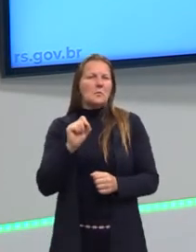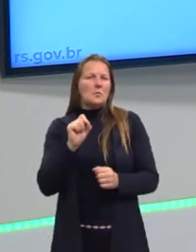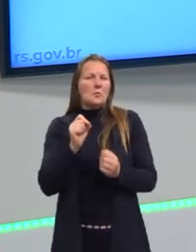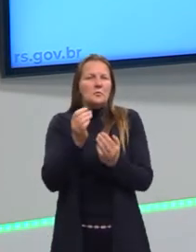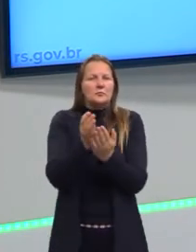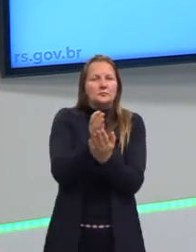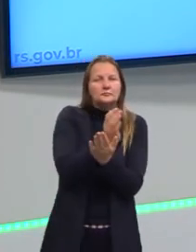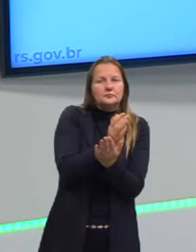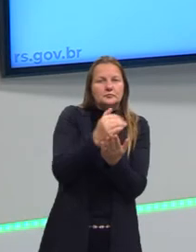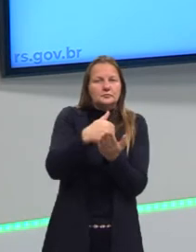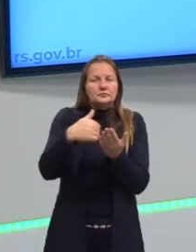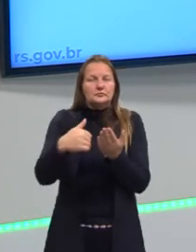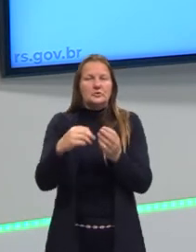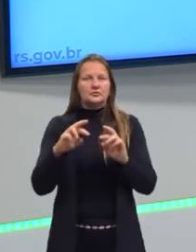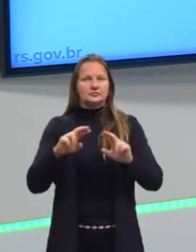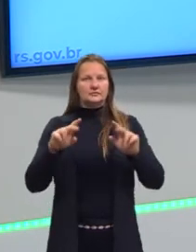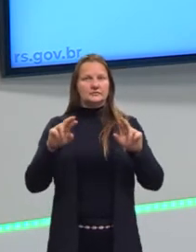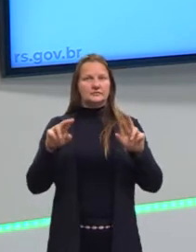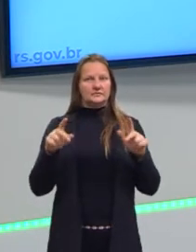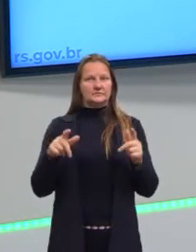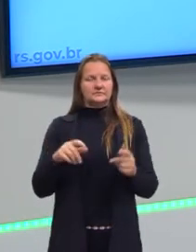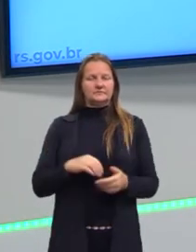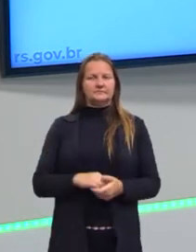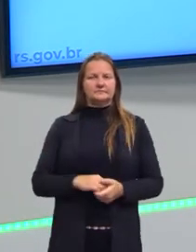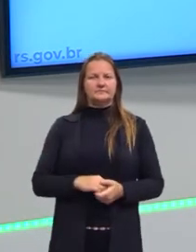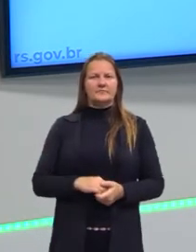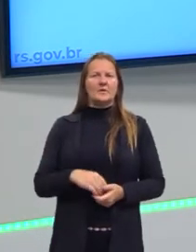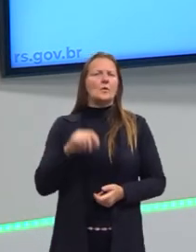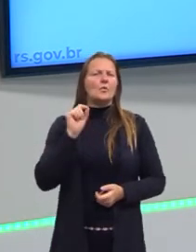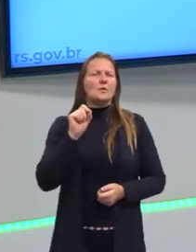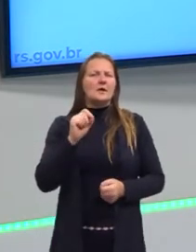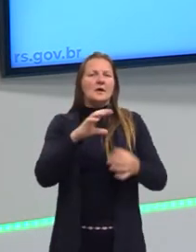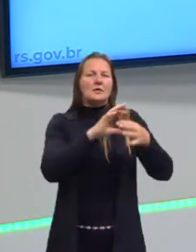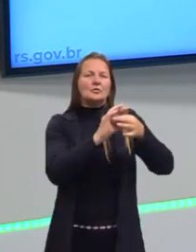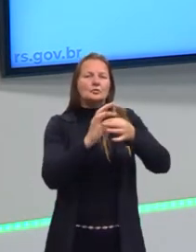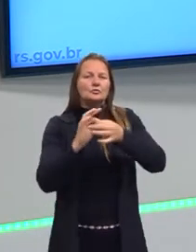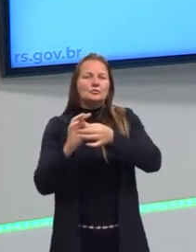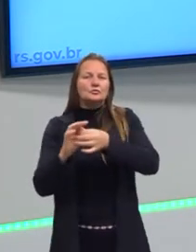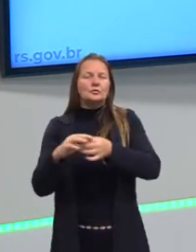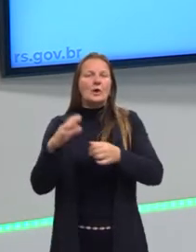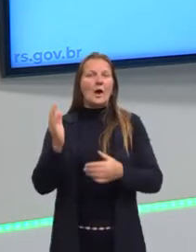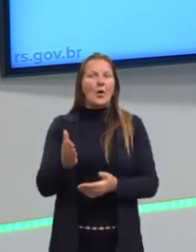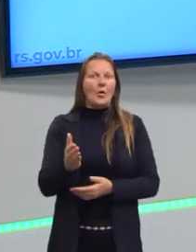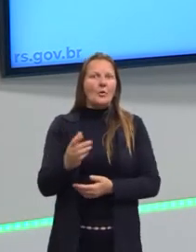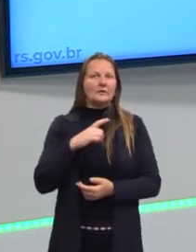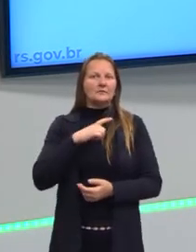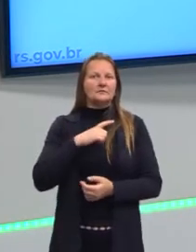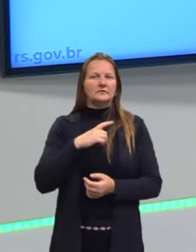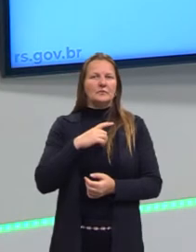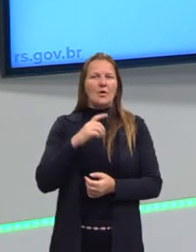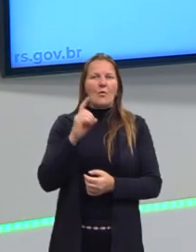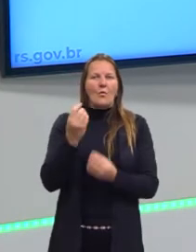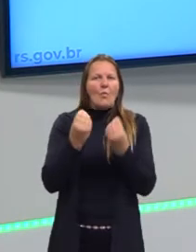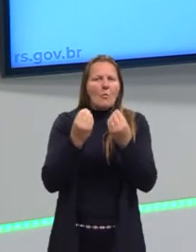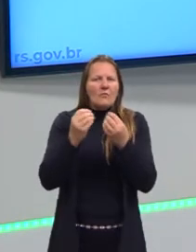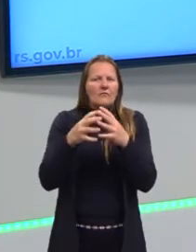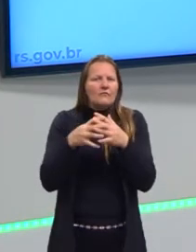diferente. Olha só, o que é a contemporaneidade, esse dilema que ela nos propõe, né?